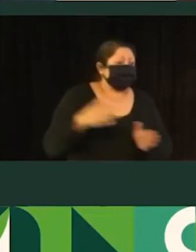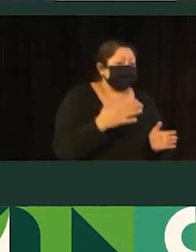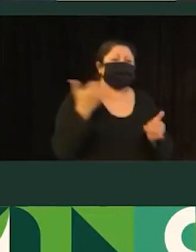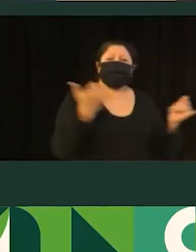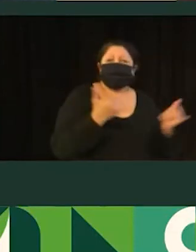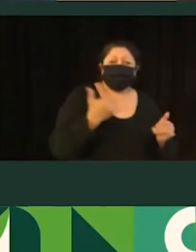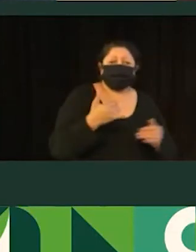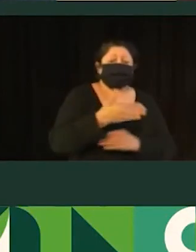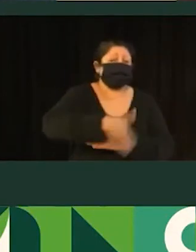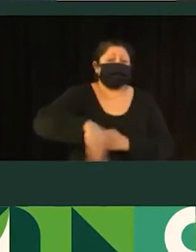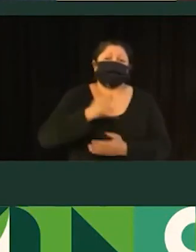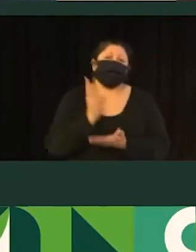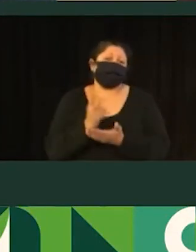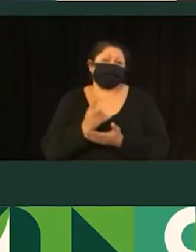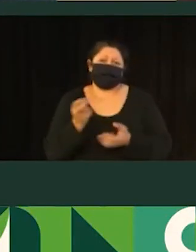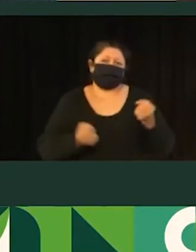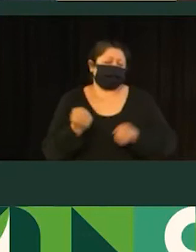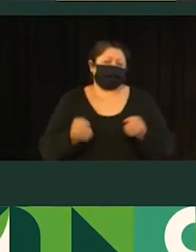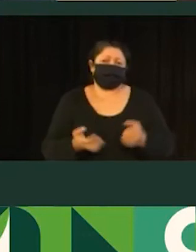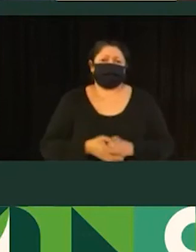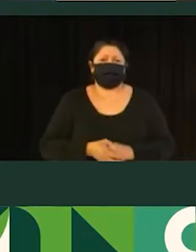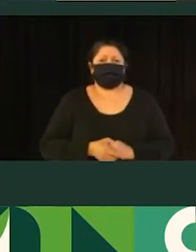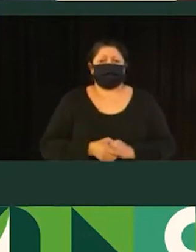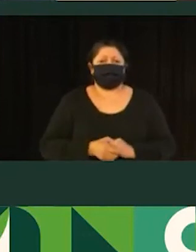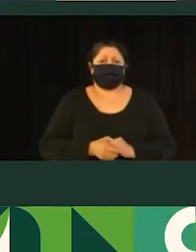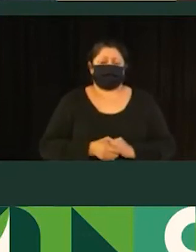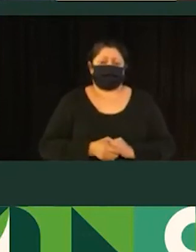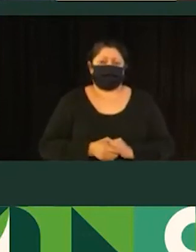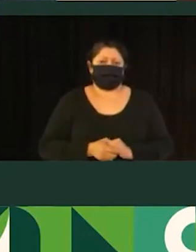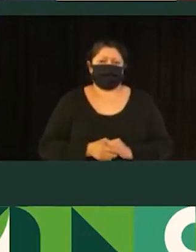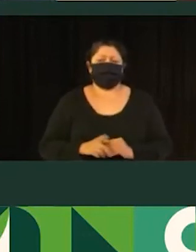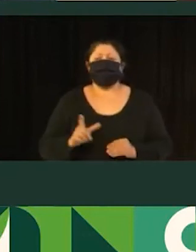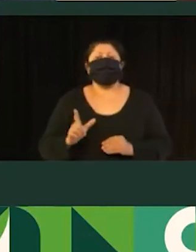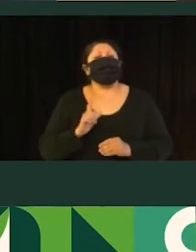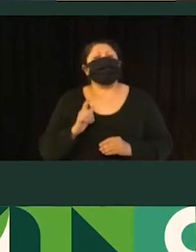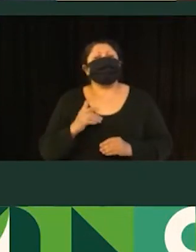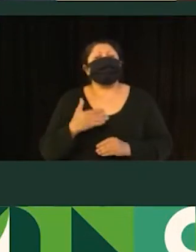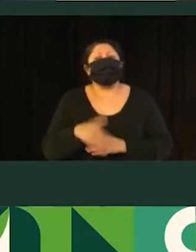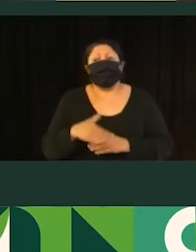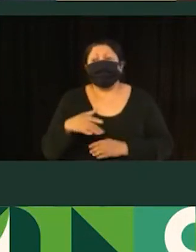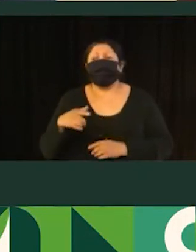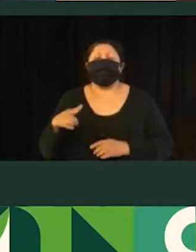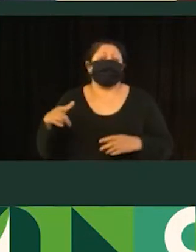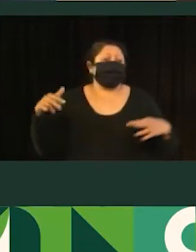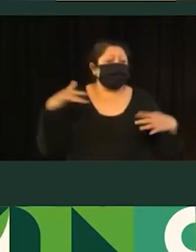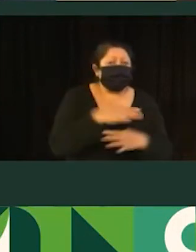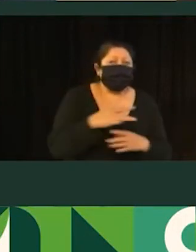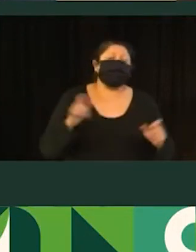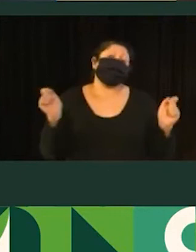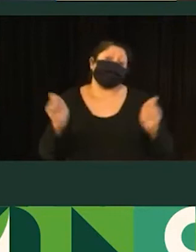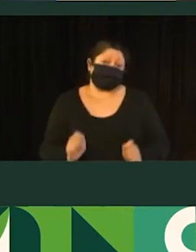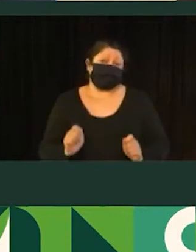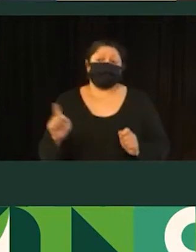de rolamento. E, umas ruas de tráfego compartilhado, que aí, claro, precisa de tráfego moderado para poder comportar